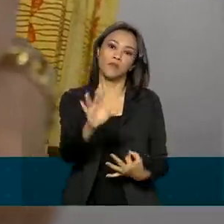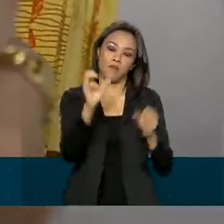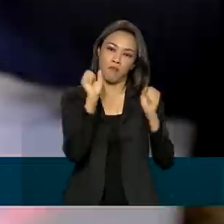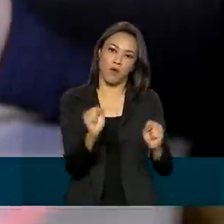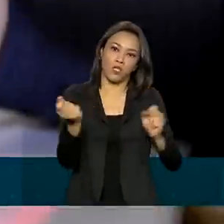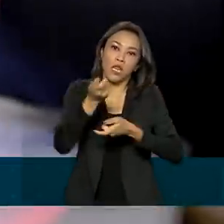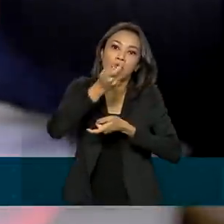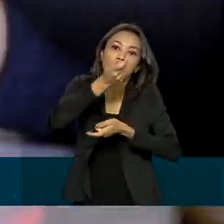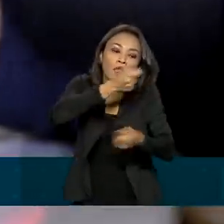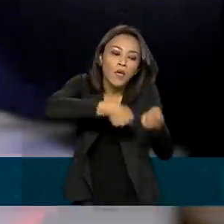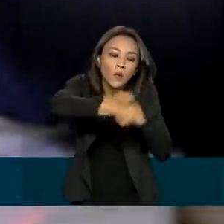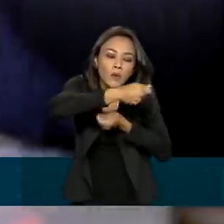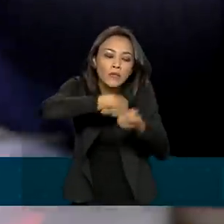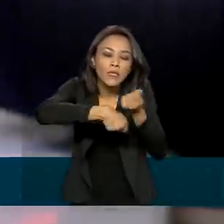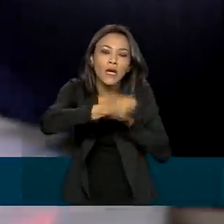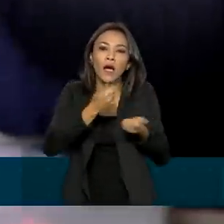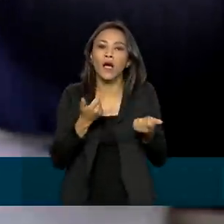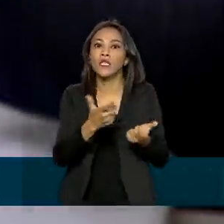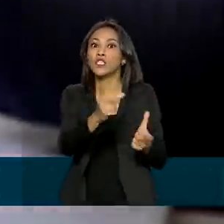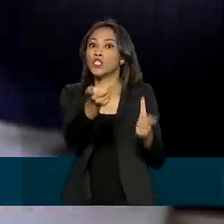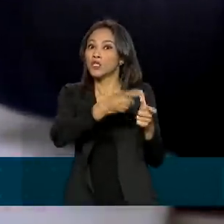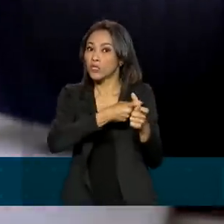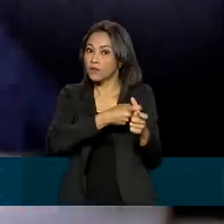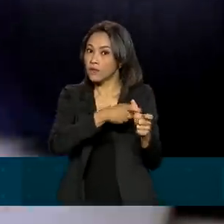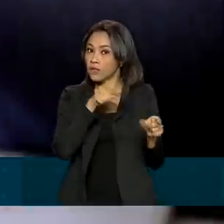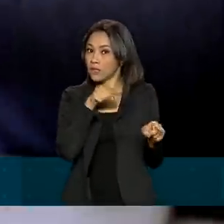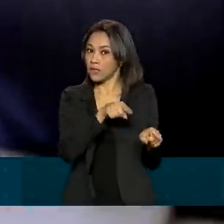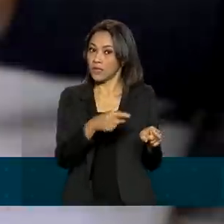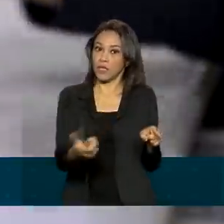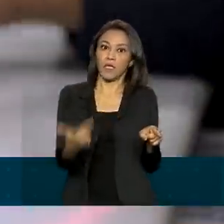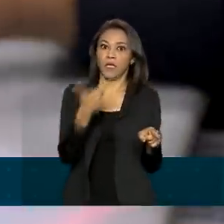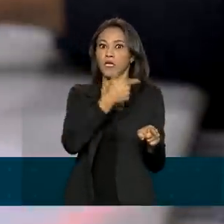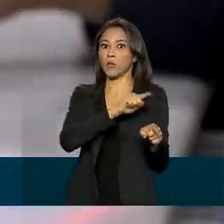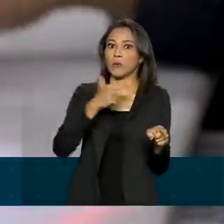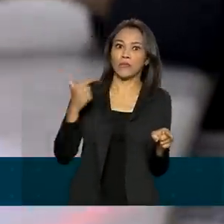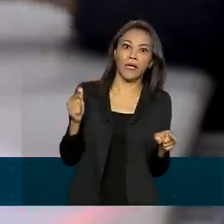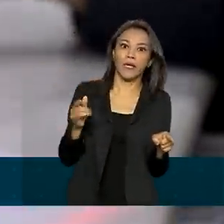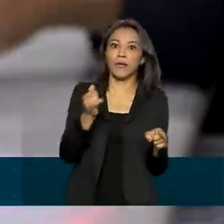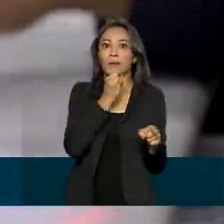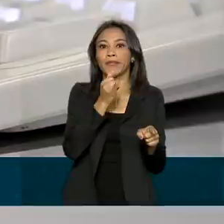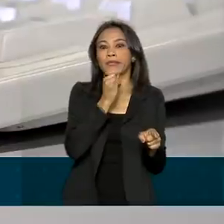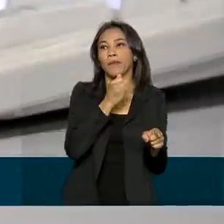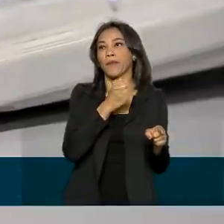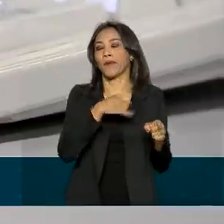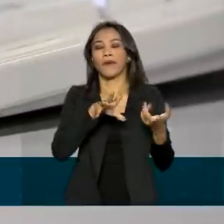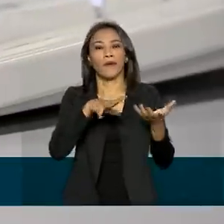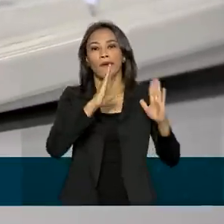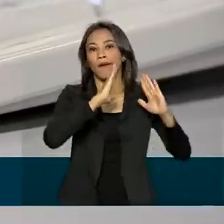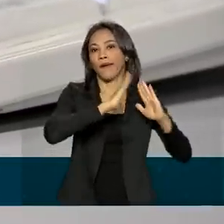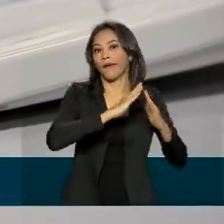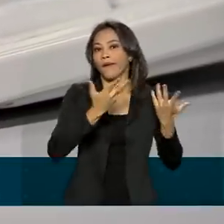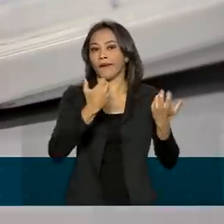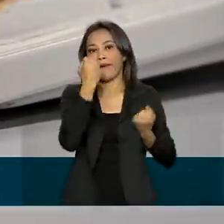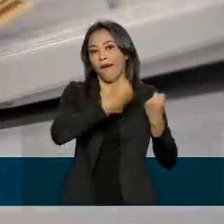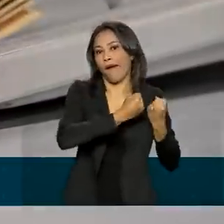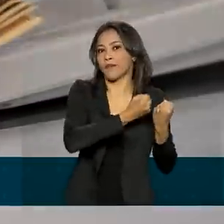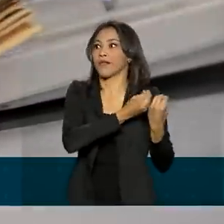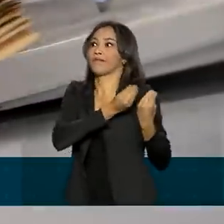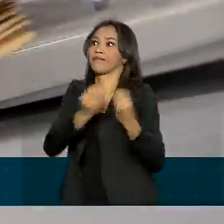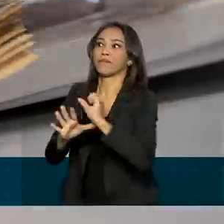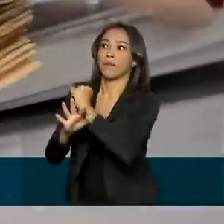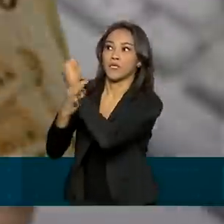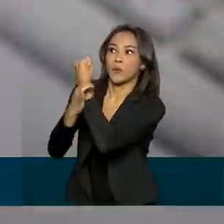negociadas no mutirão dívidas que não possuam algum bem dado como garantia, como carro ou casa,